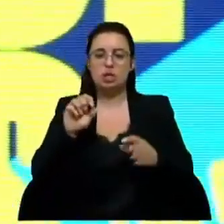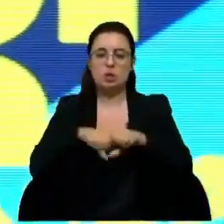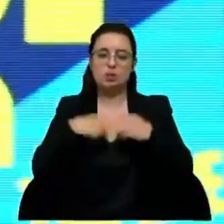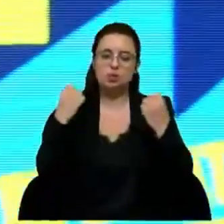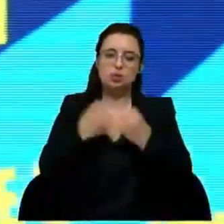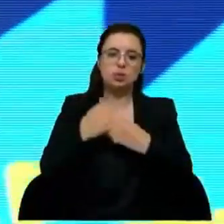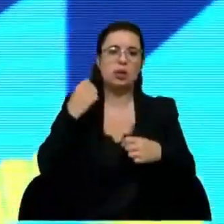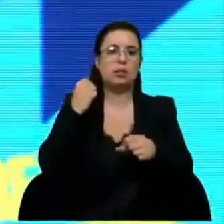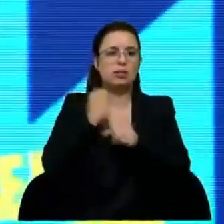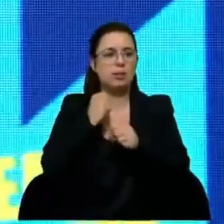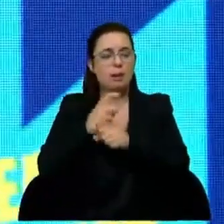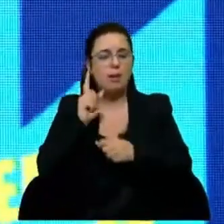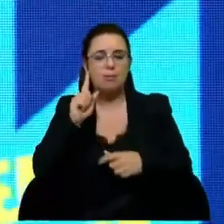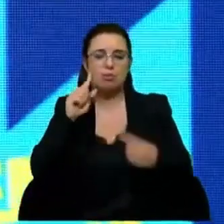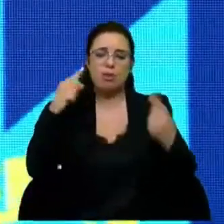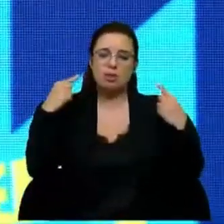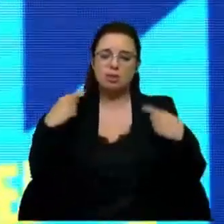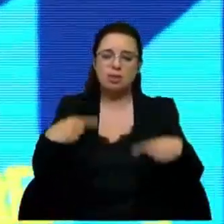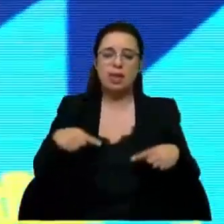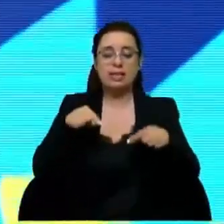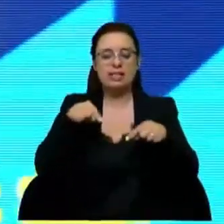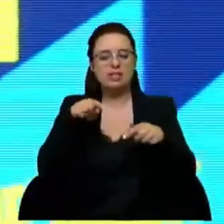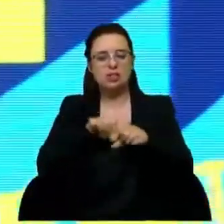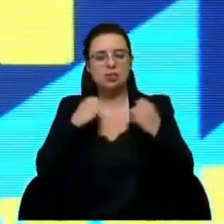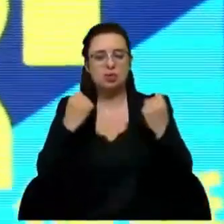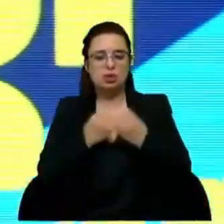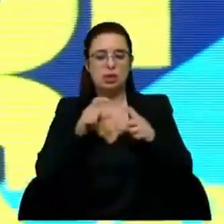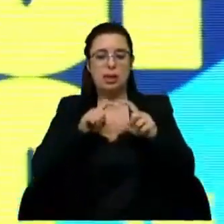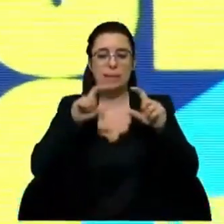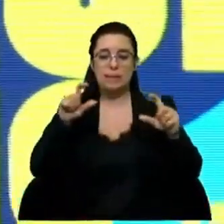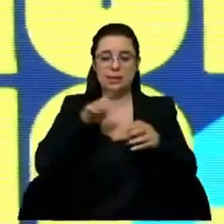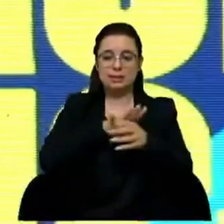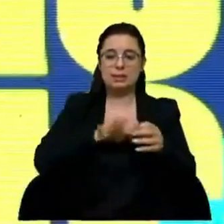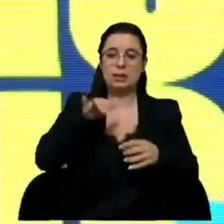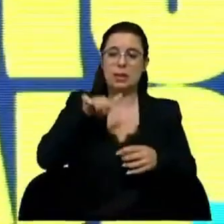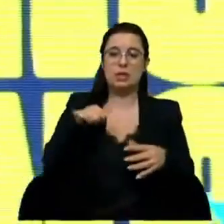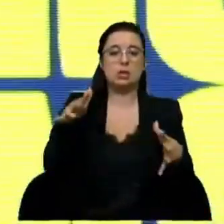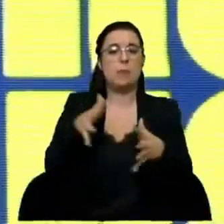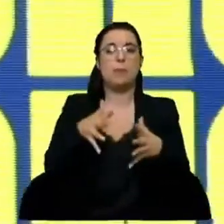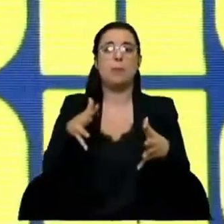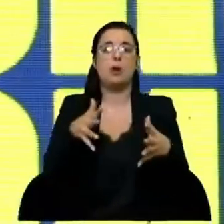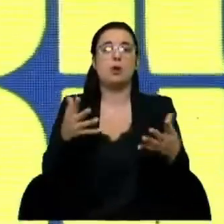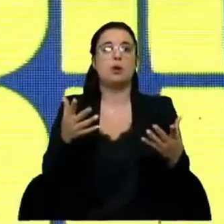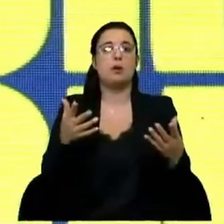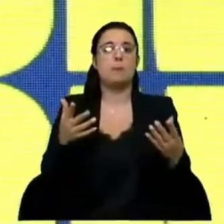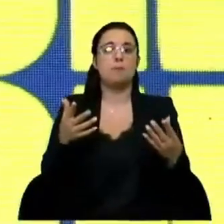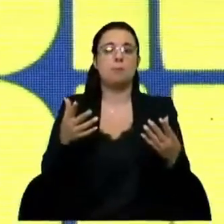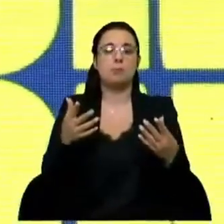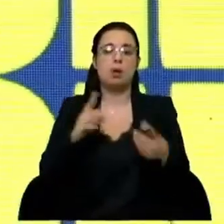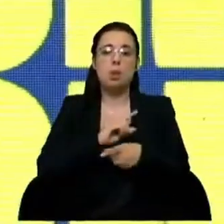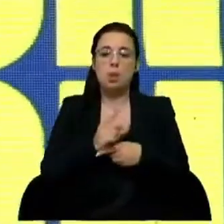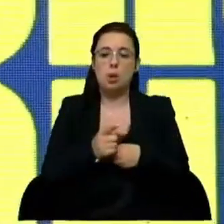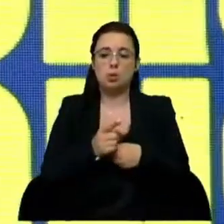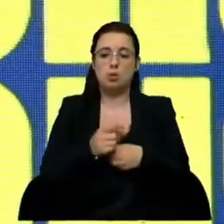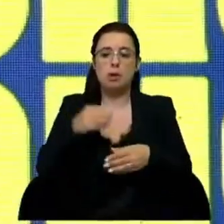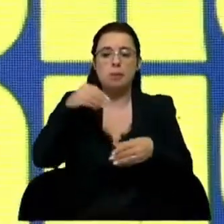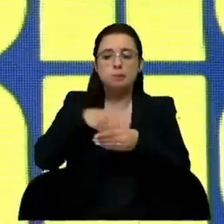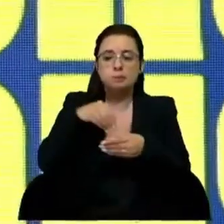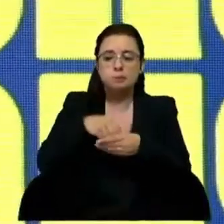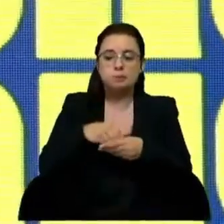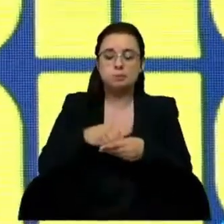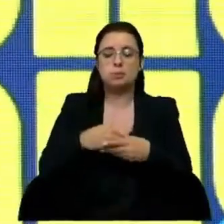tem um papel muito importante. E este social, nas empresas do setor, tem uma leitura, de resto, imediata e é interna.